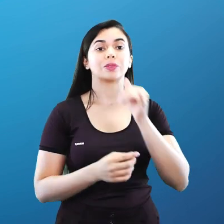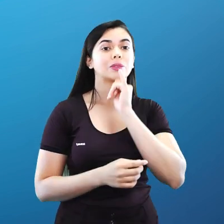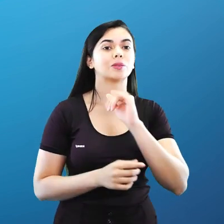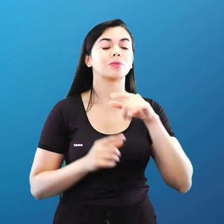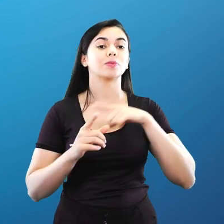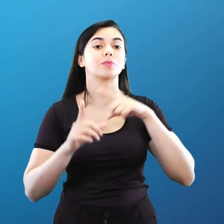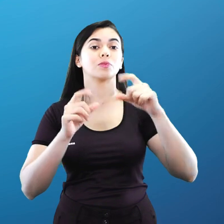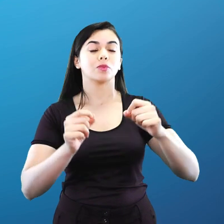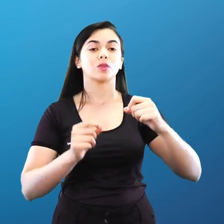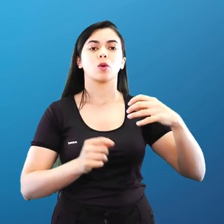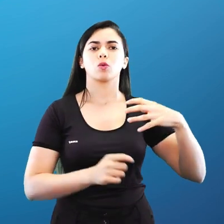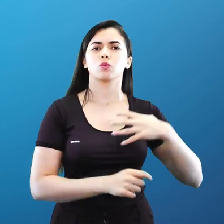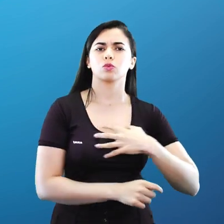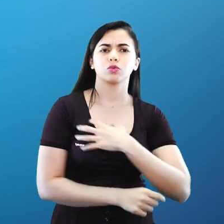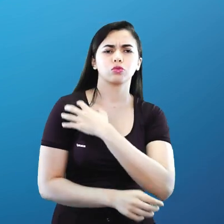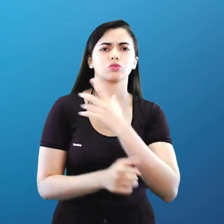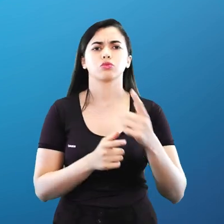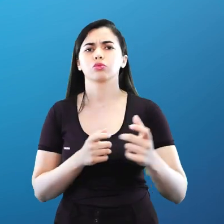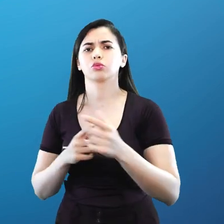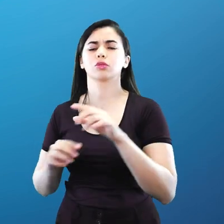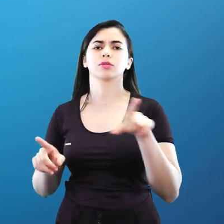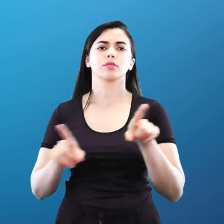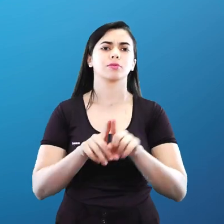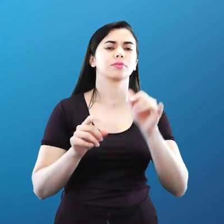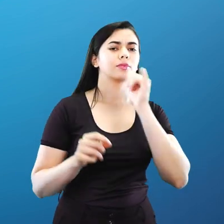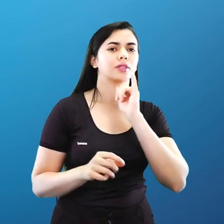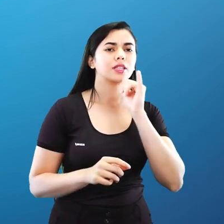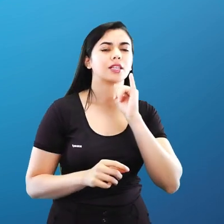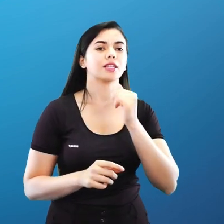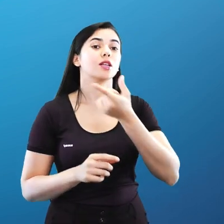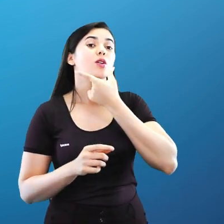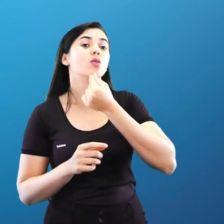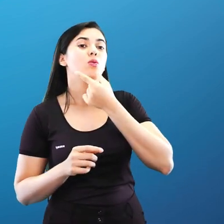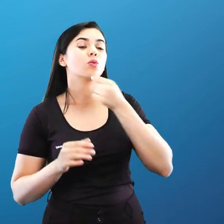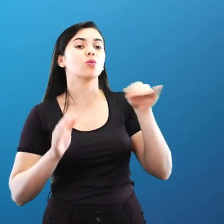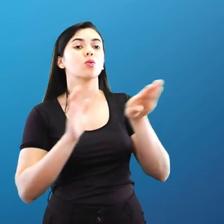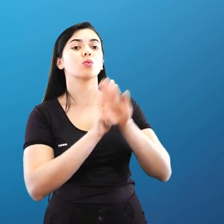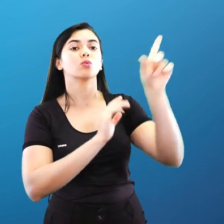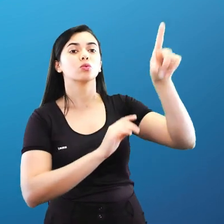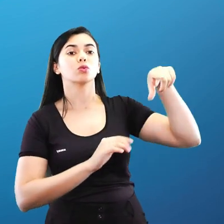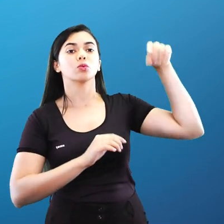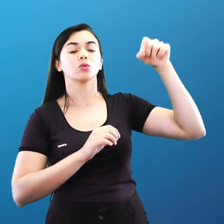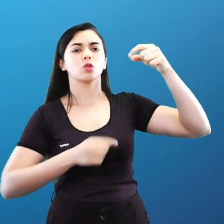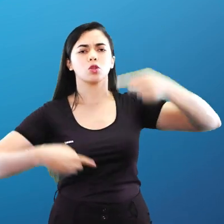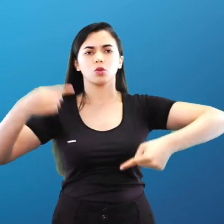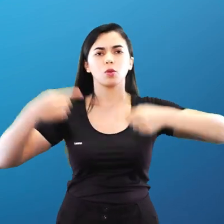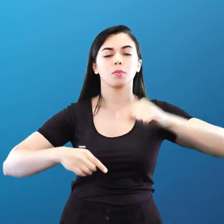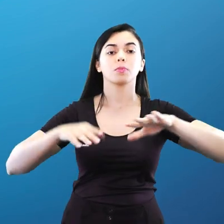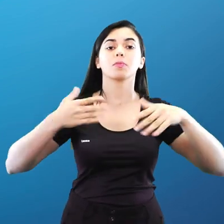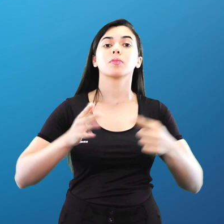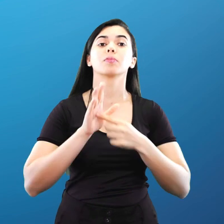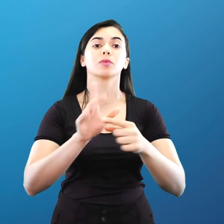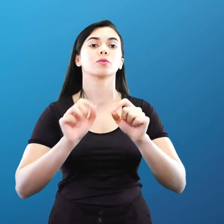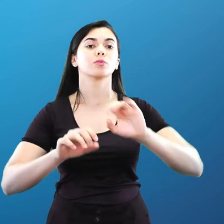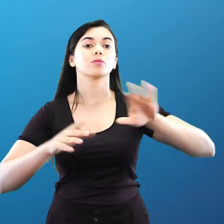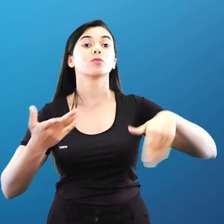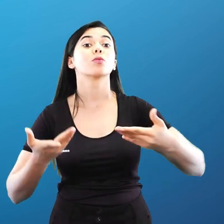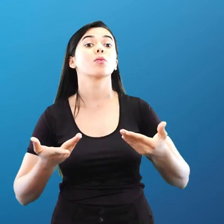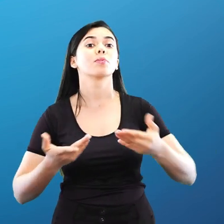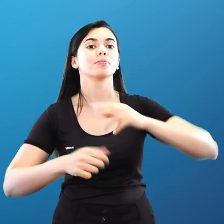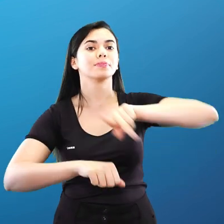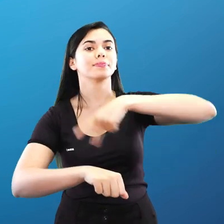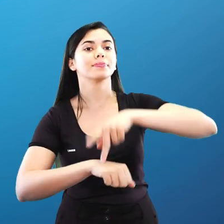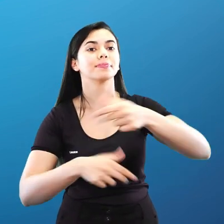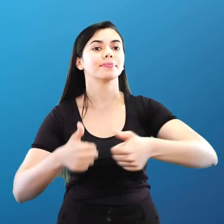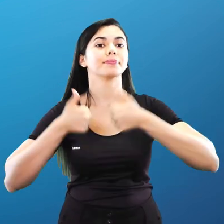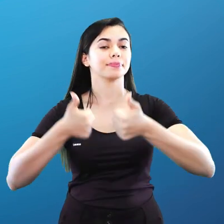armamentista, a corrida espacial, o UEM pisando na Lua, então era uma competição para mostrar quem era o melhor. E por isso teve tudo isso nessa